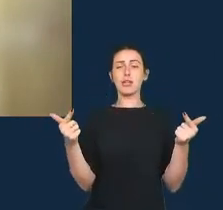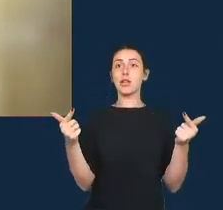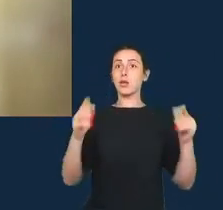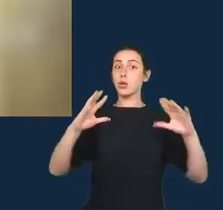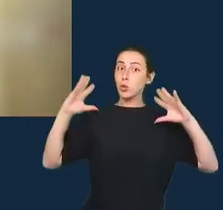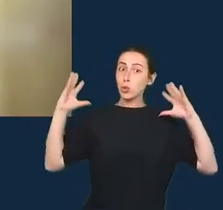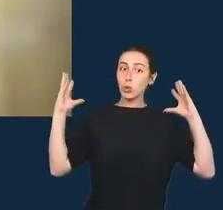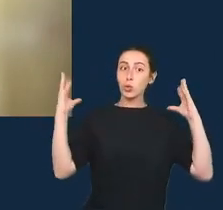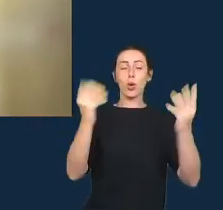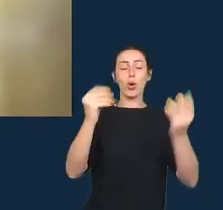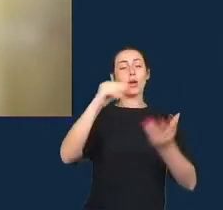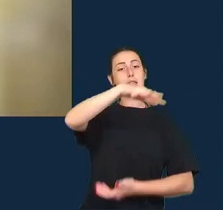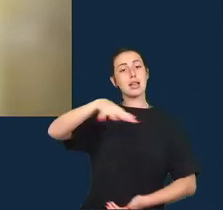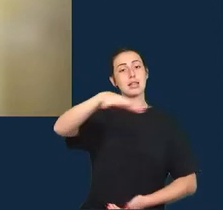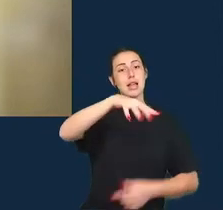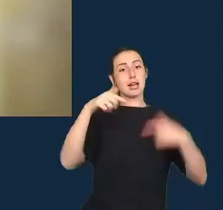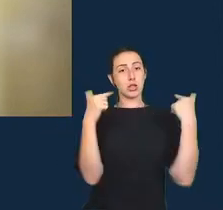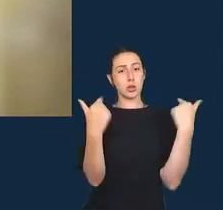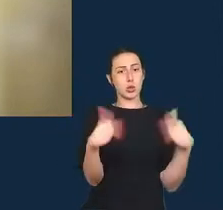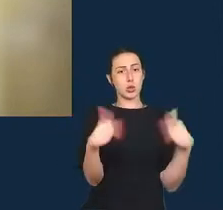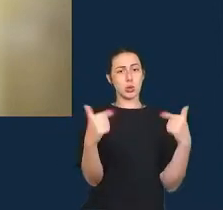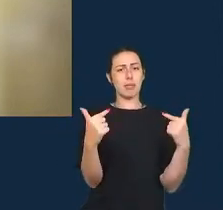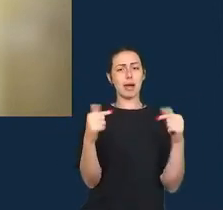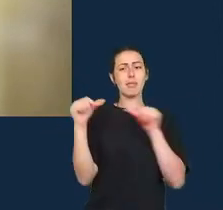o que tem mudado nos últimos anos